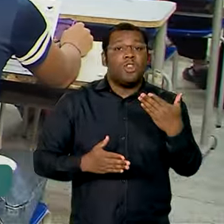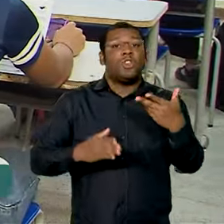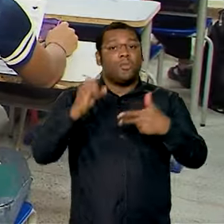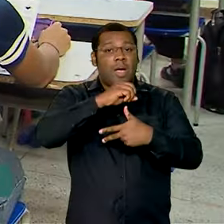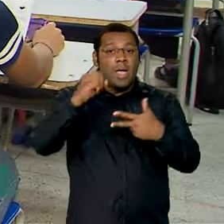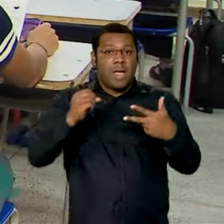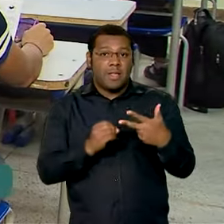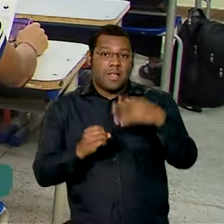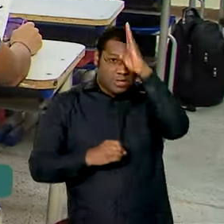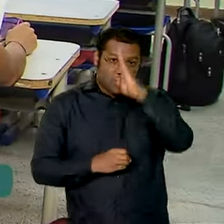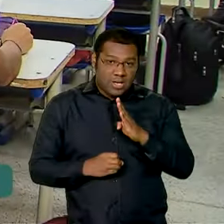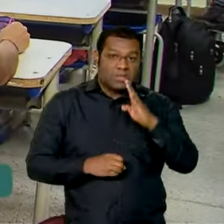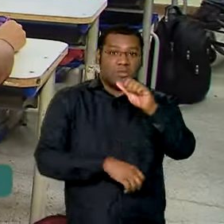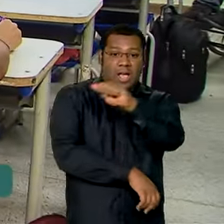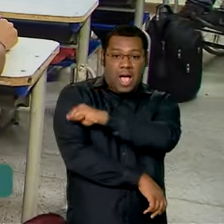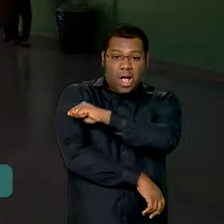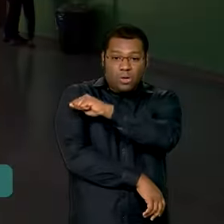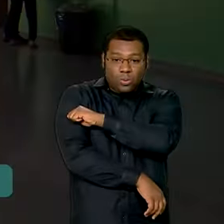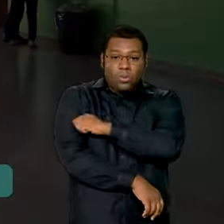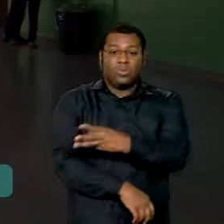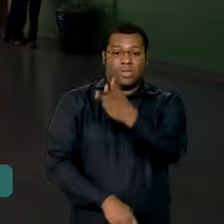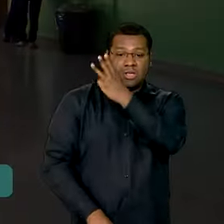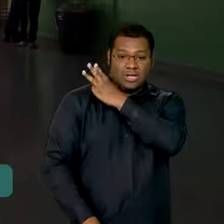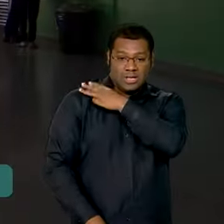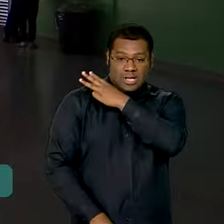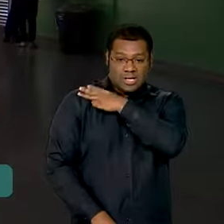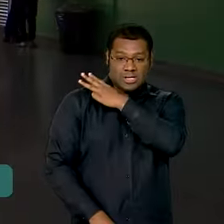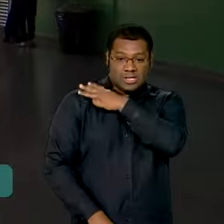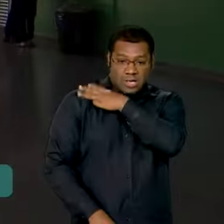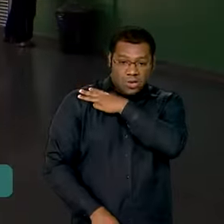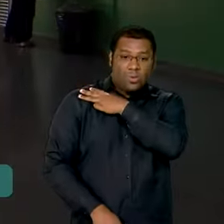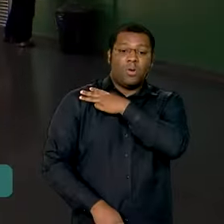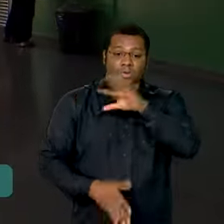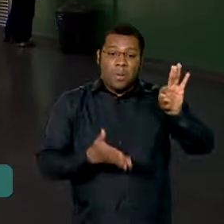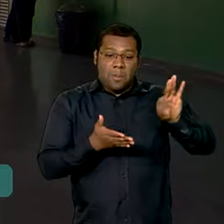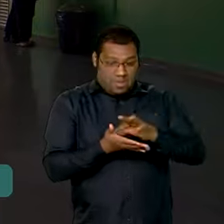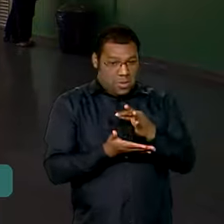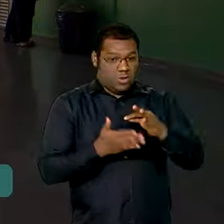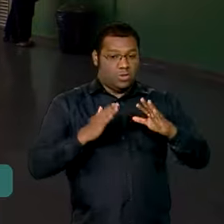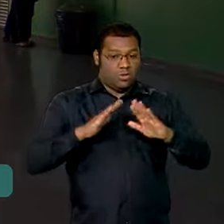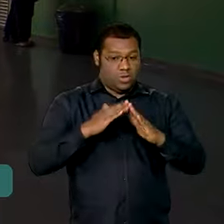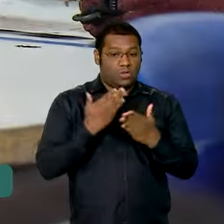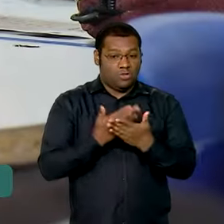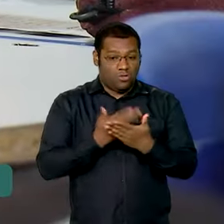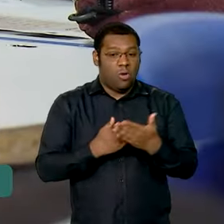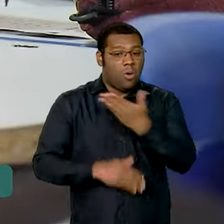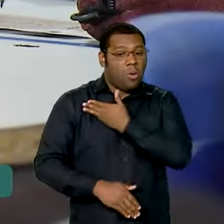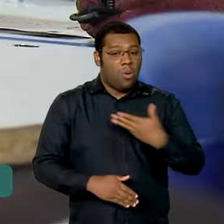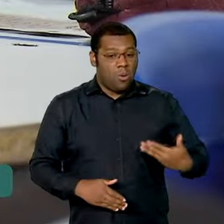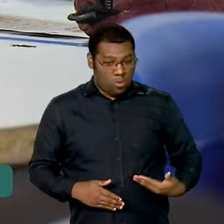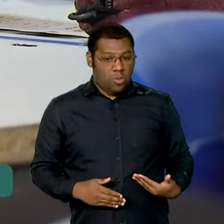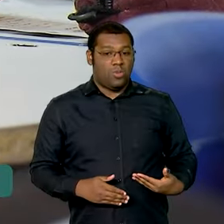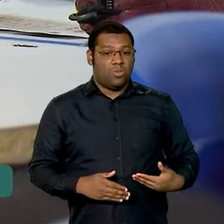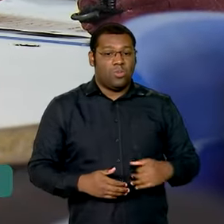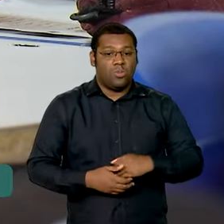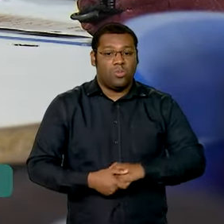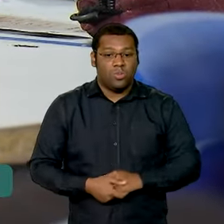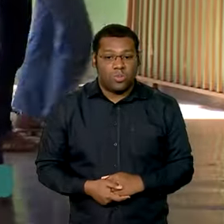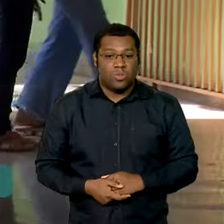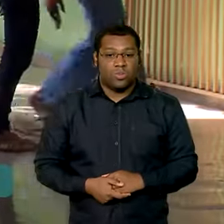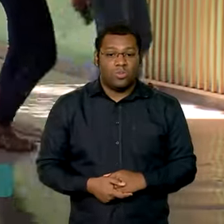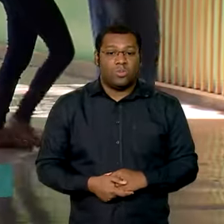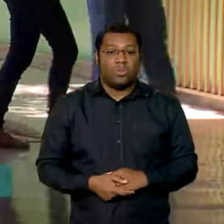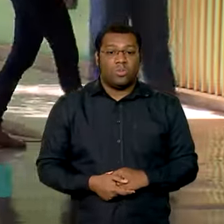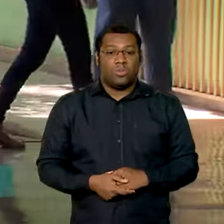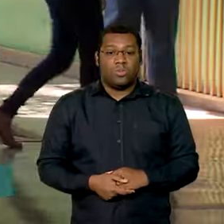de graça os estudantes da terceira série do ensino médio matriculados este ano em escolas públicas. Os